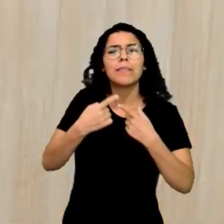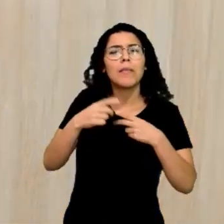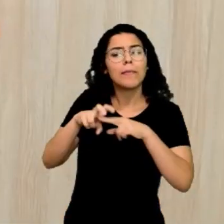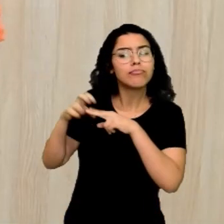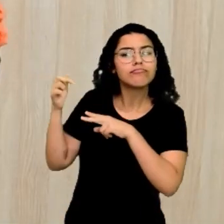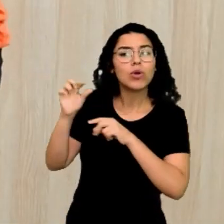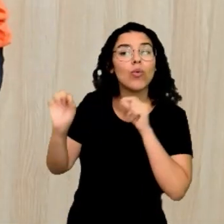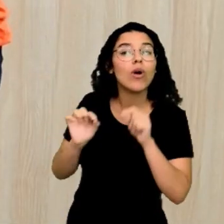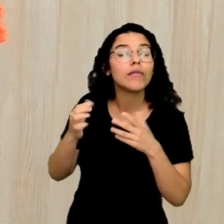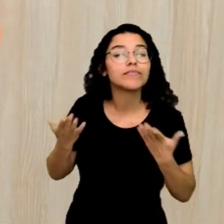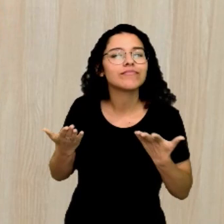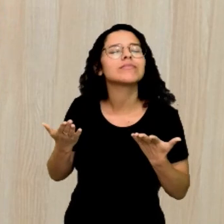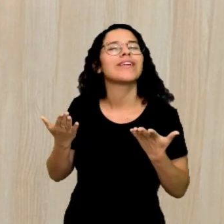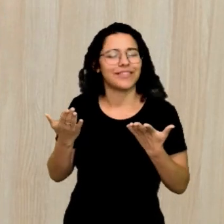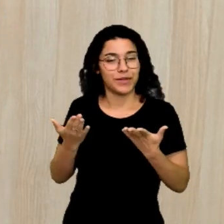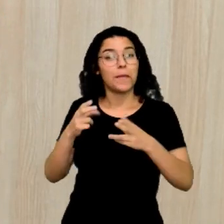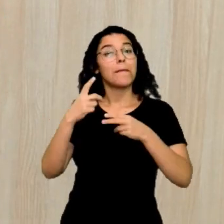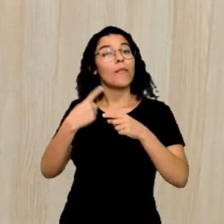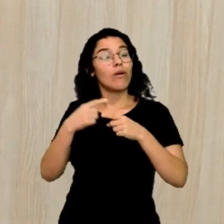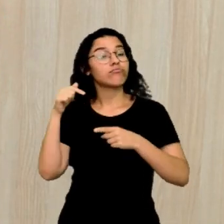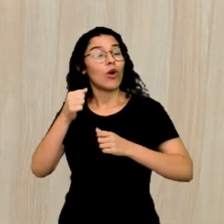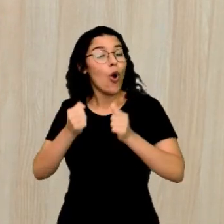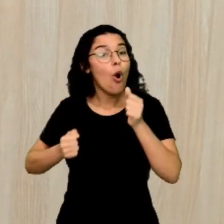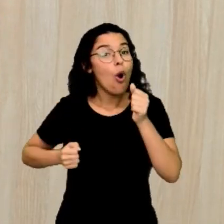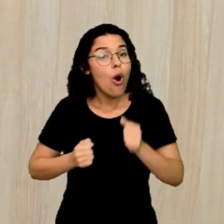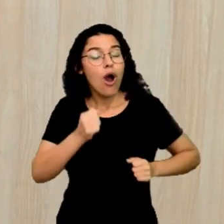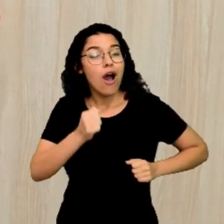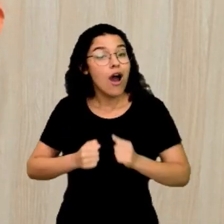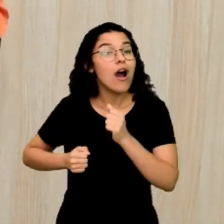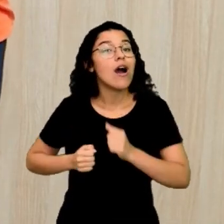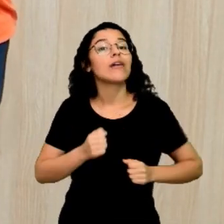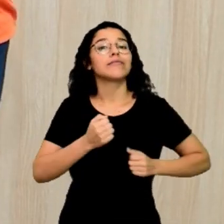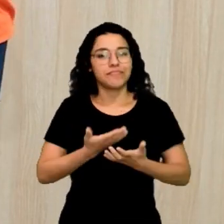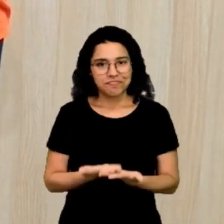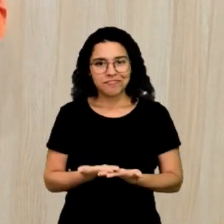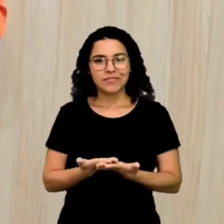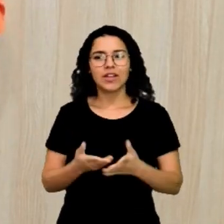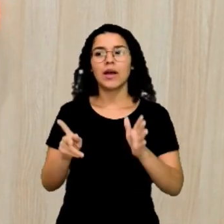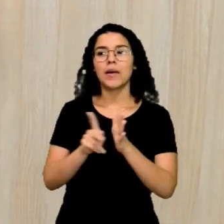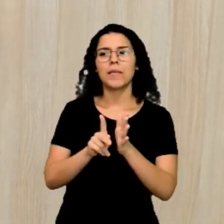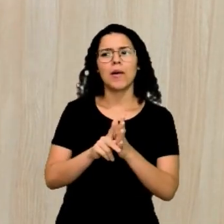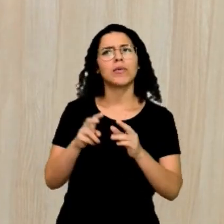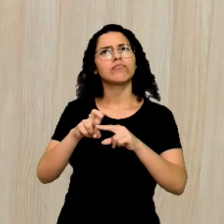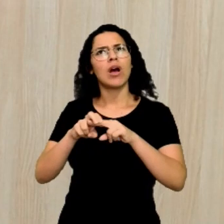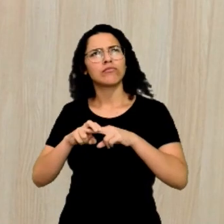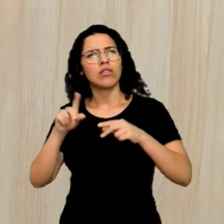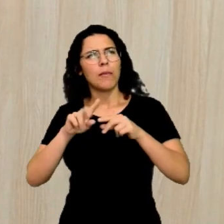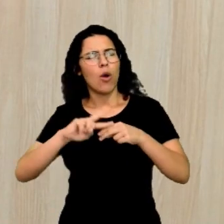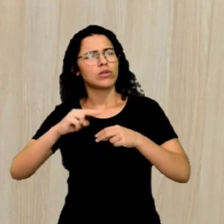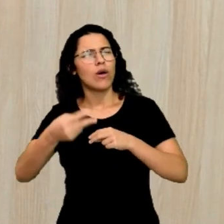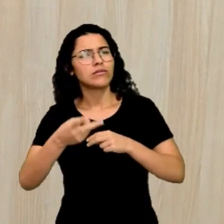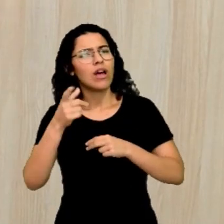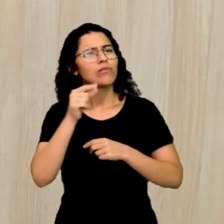assim? Foi o fato dele ter corrido demais. Então, a relação de causa e consequência é mais ou menos essa que